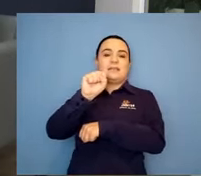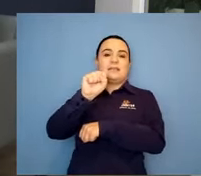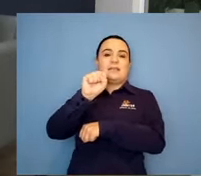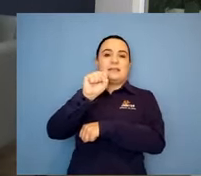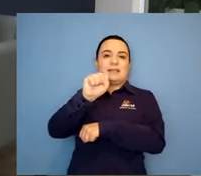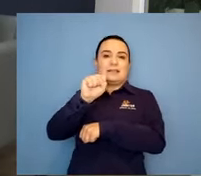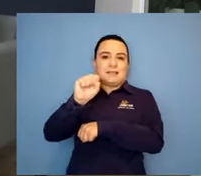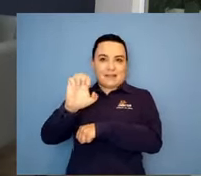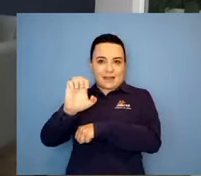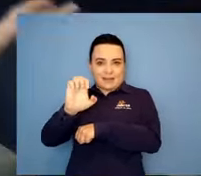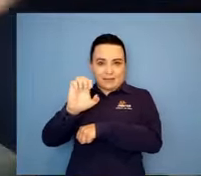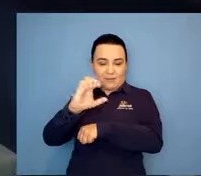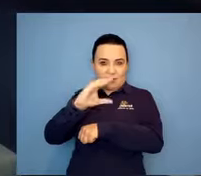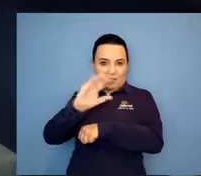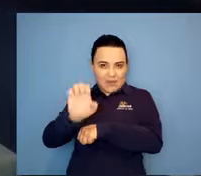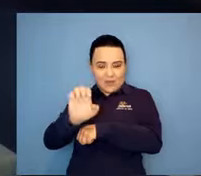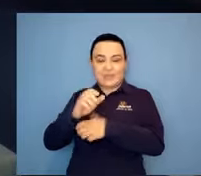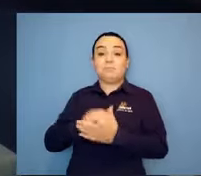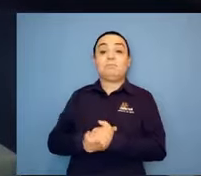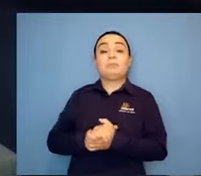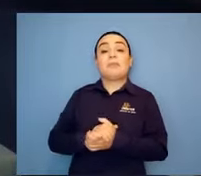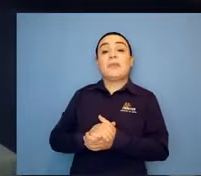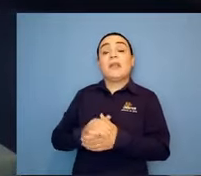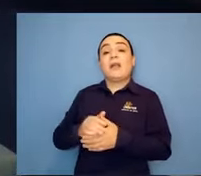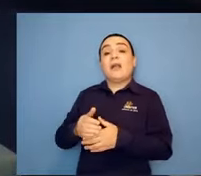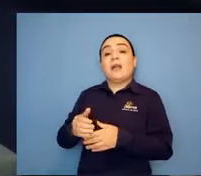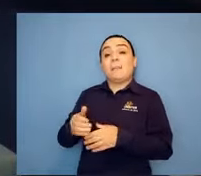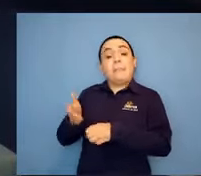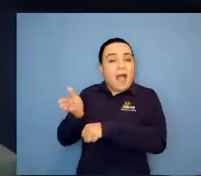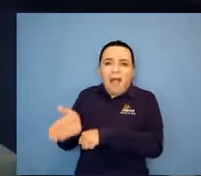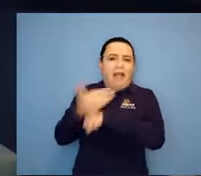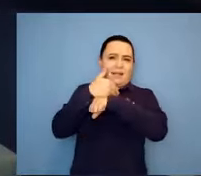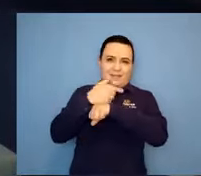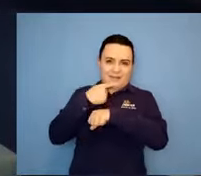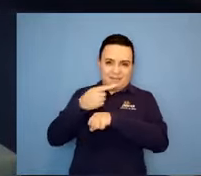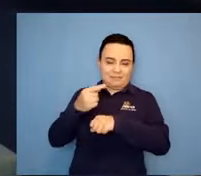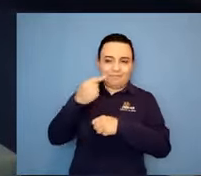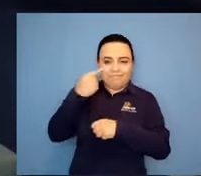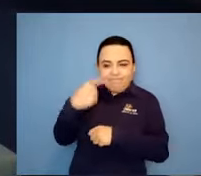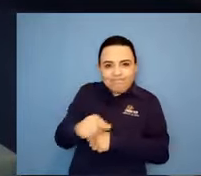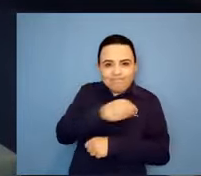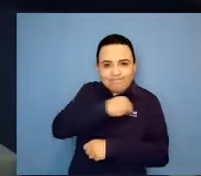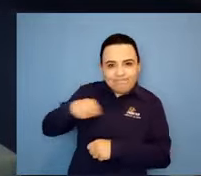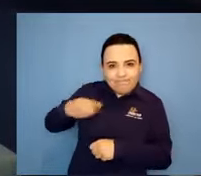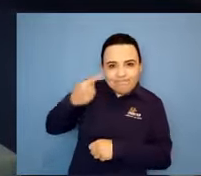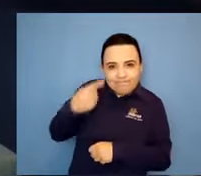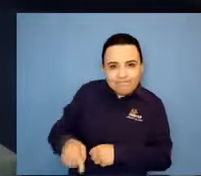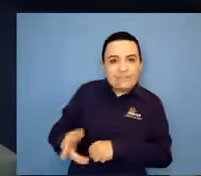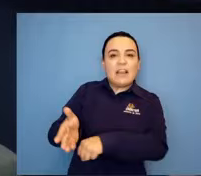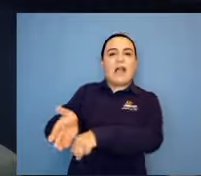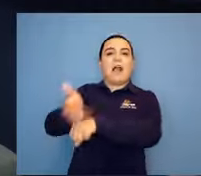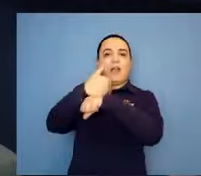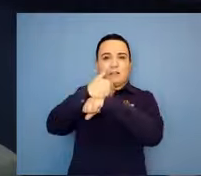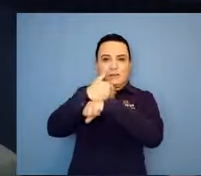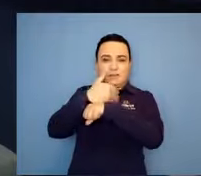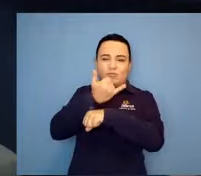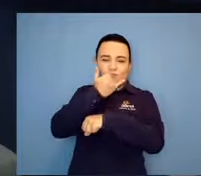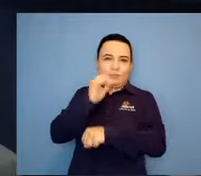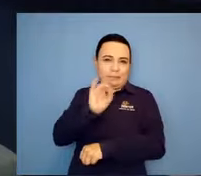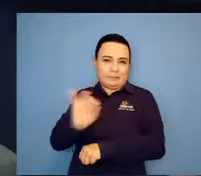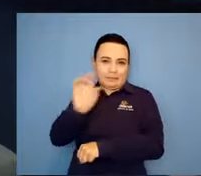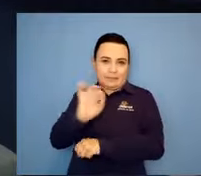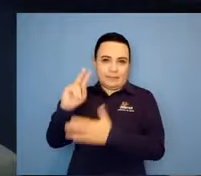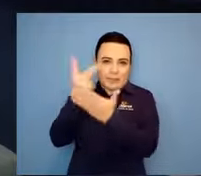ela saiu do consultório, ela tem que cair no colo de uma associação. E é isso que a gente tem feito. É. Esse acolhimento, essa